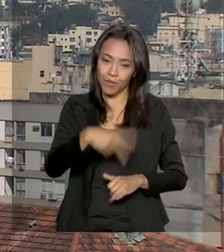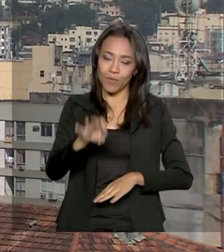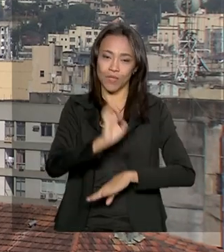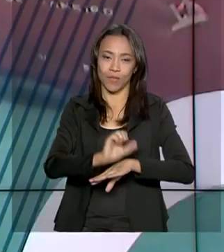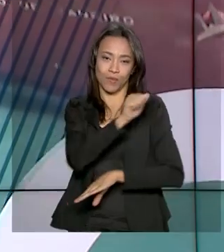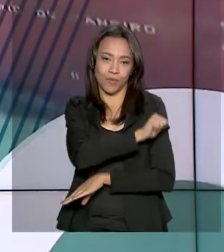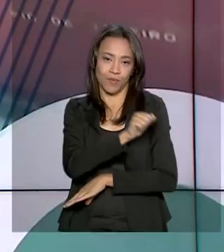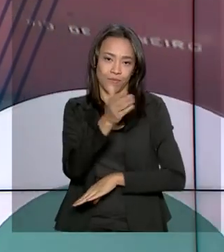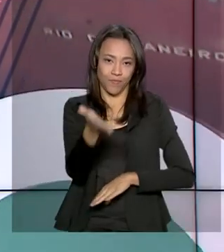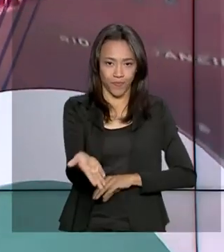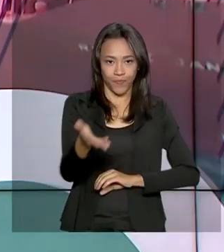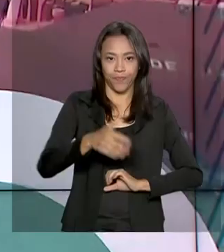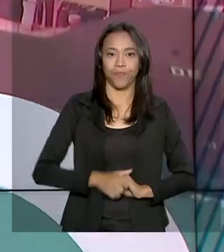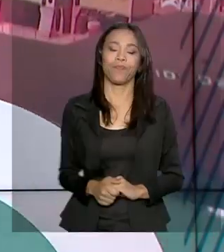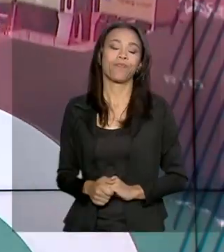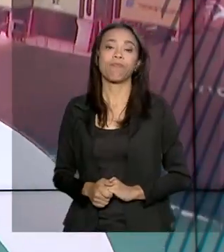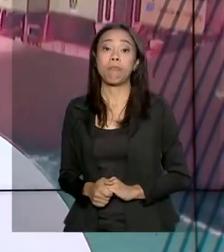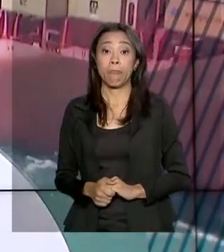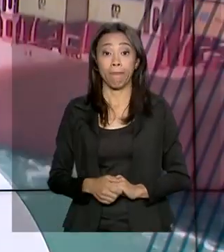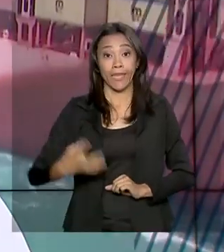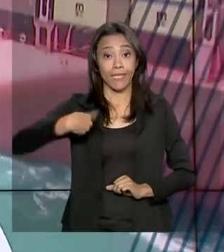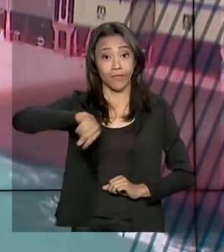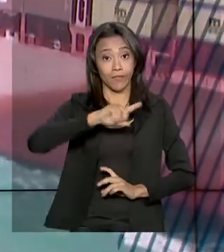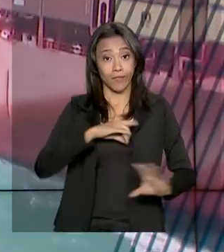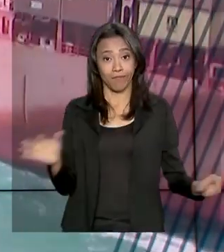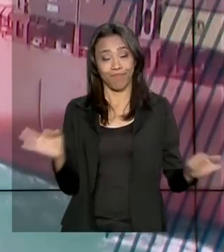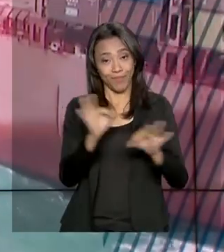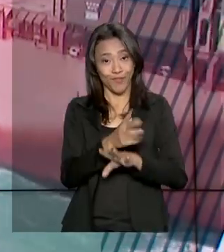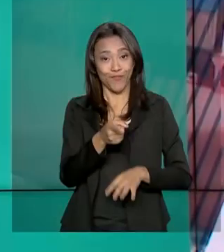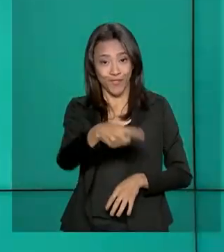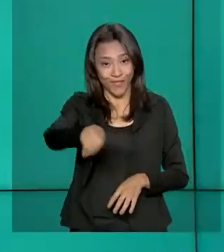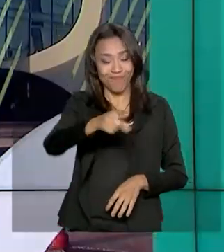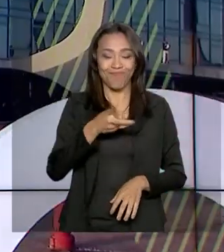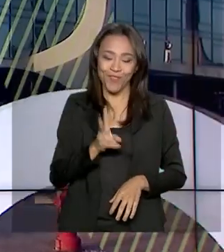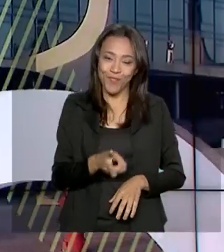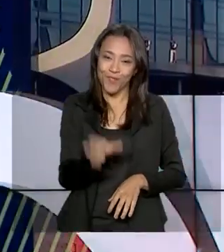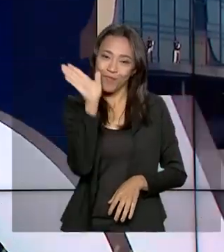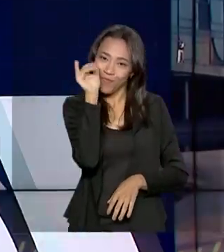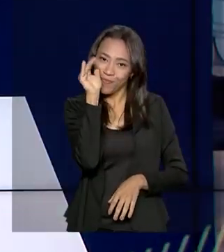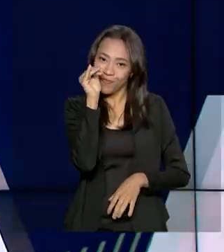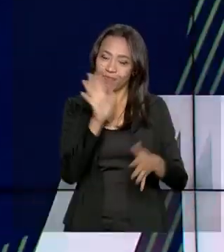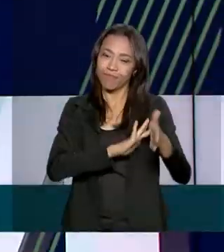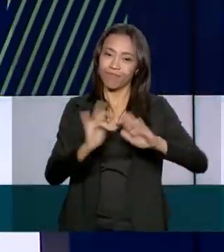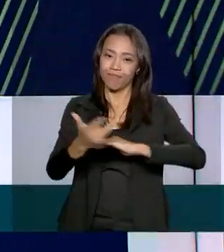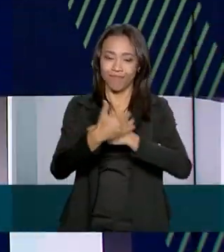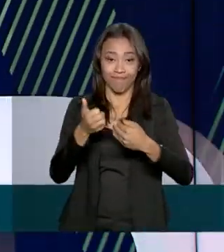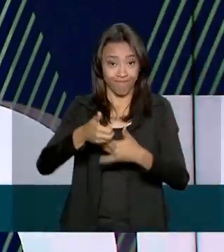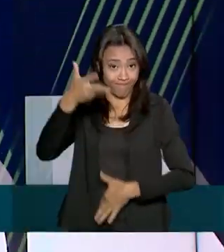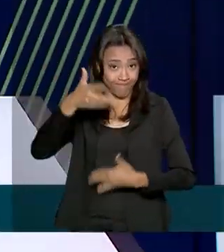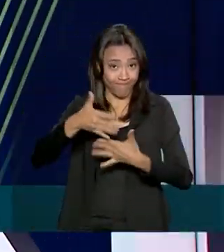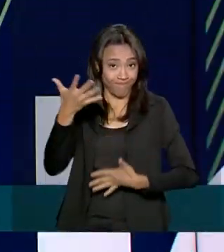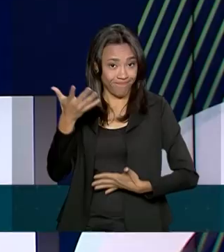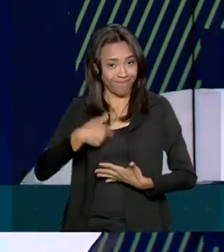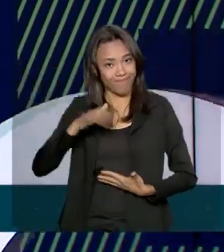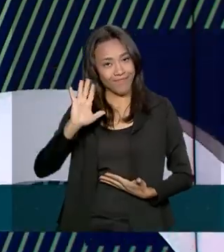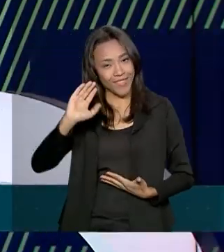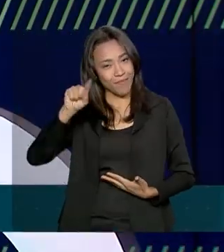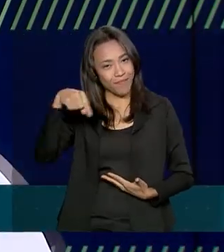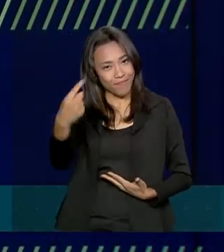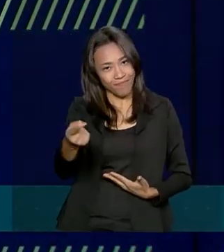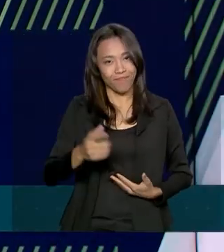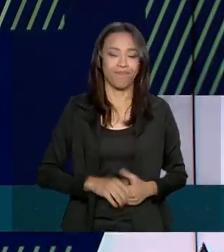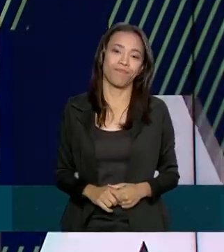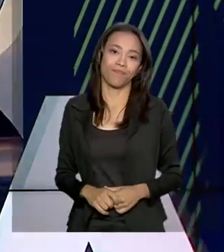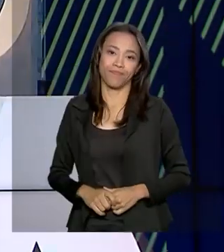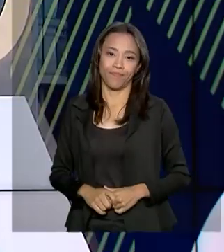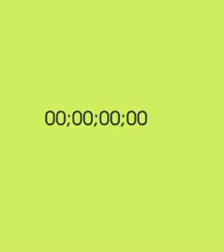Governo Agora. E o Governo Agora fica por aqui. Continue nos acompanhando também pelas redes sociais. Até a próxima edição.